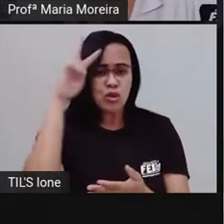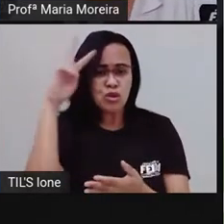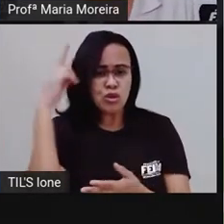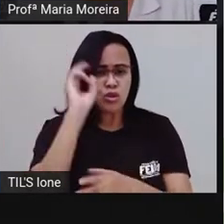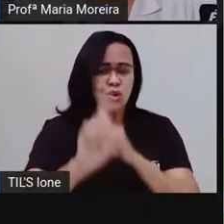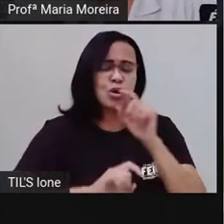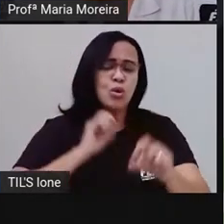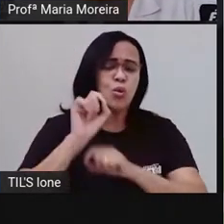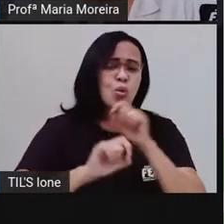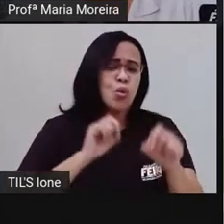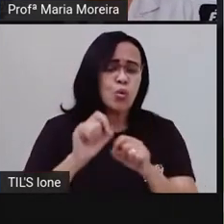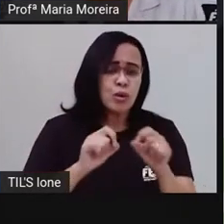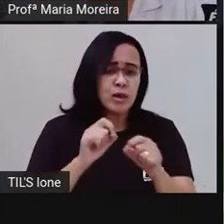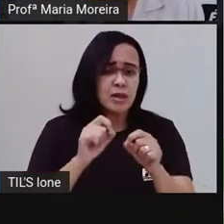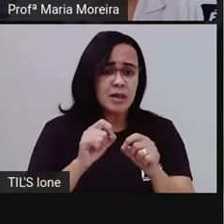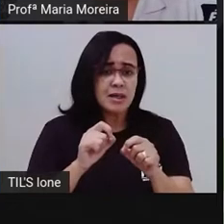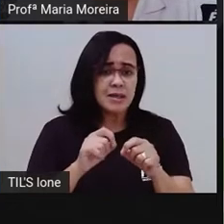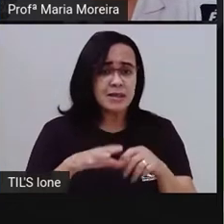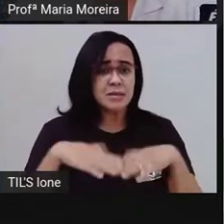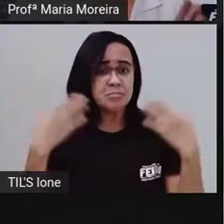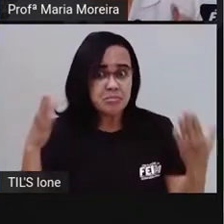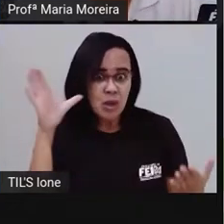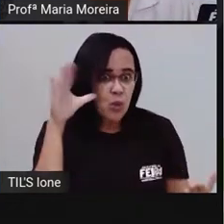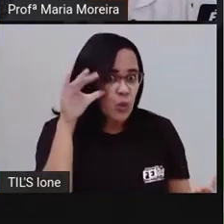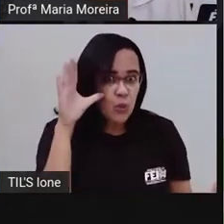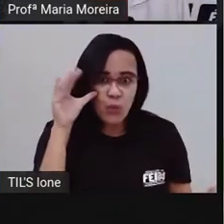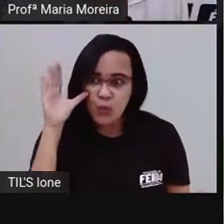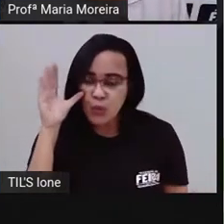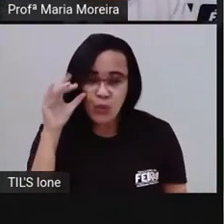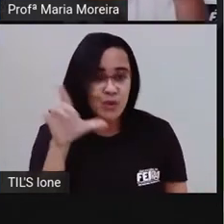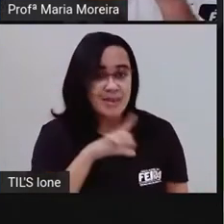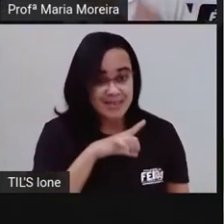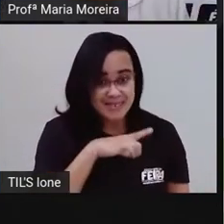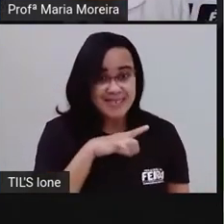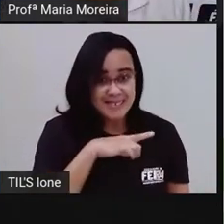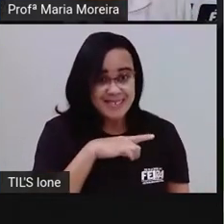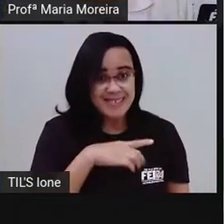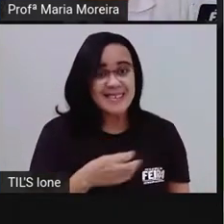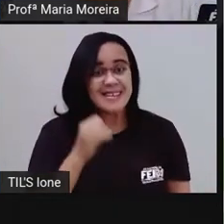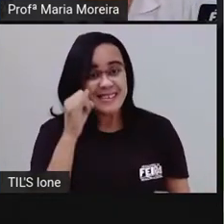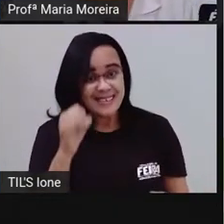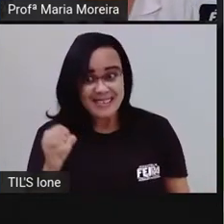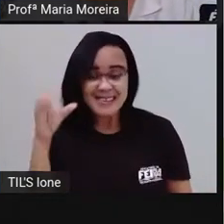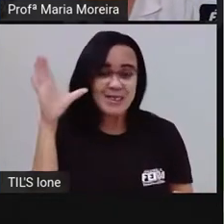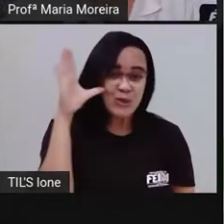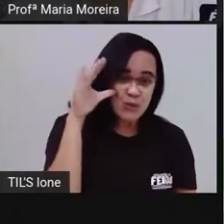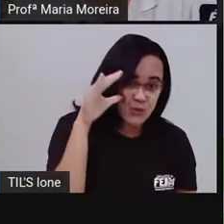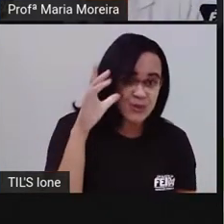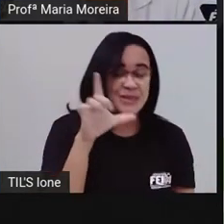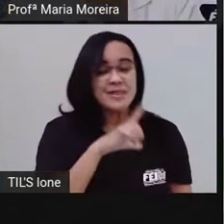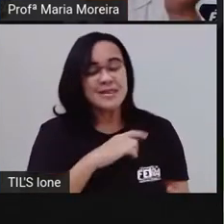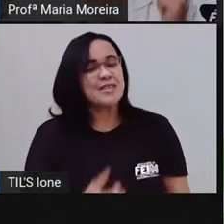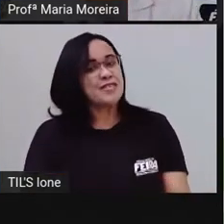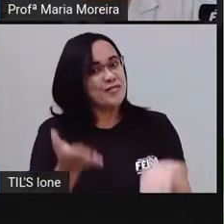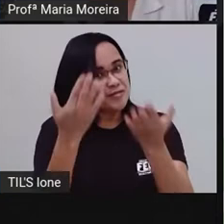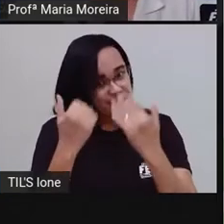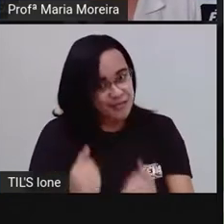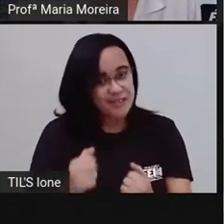Que história é essa? Estão curiosos? Porque se estão curiosos, vem aqui com a Pró-Maria porque a gente já vai, ó,